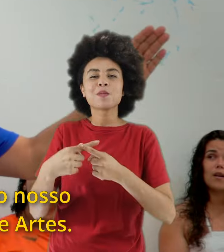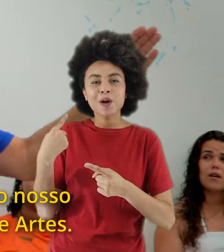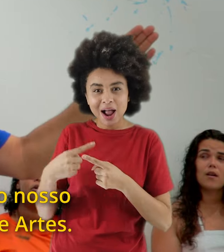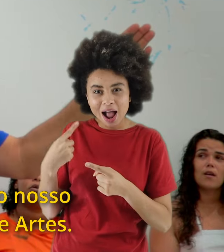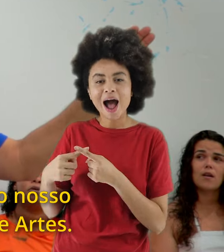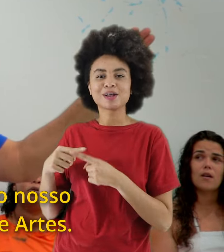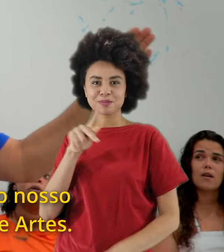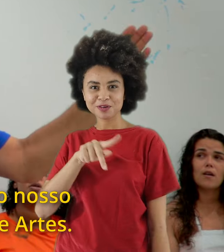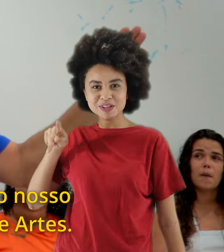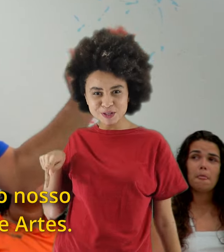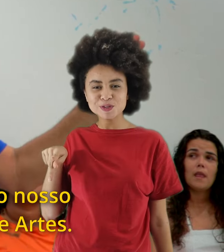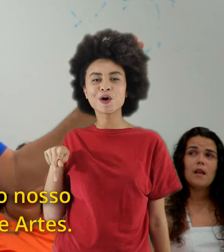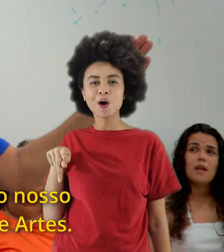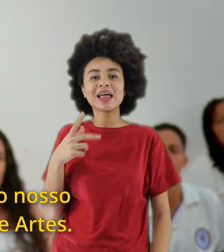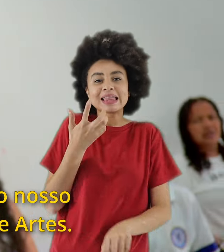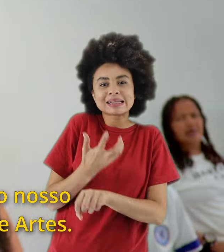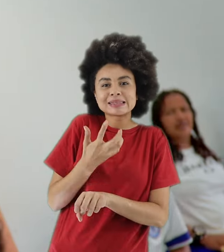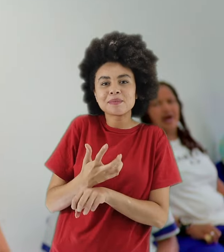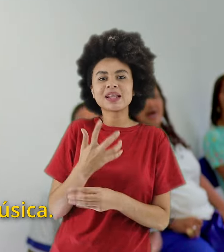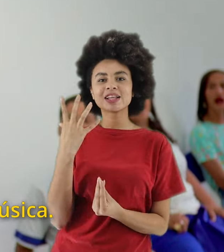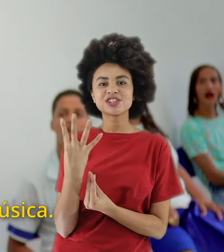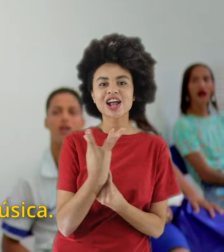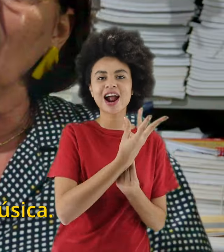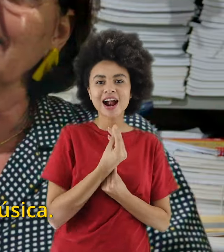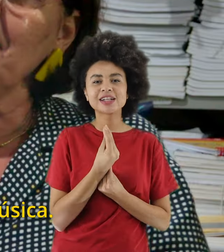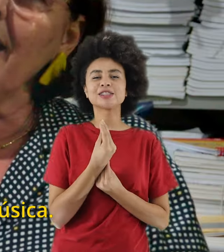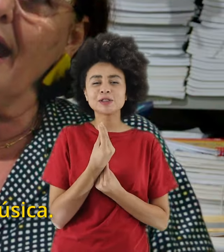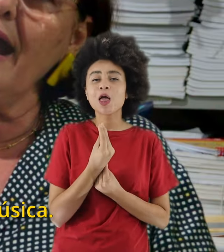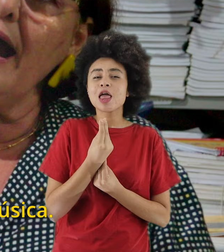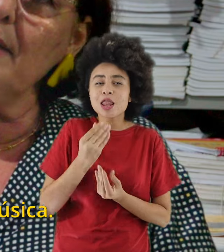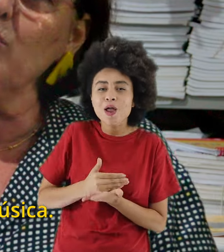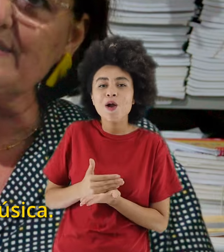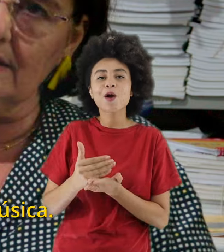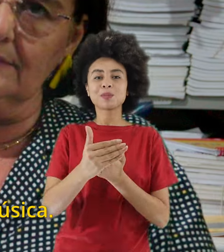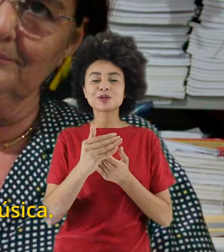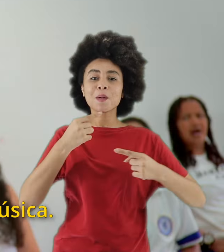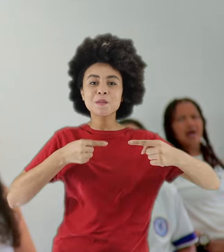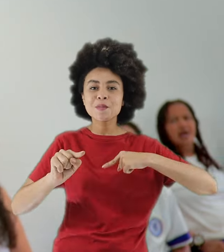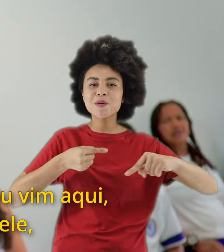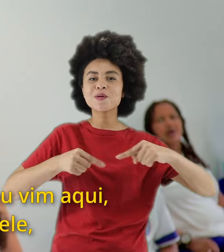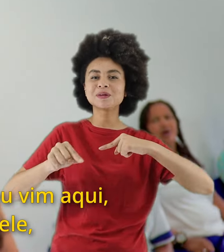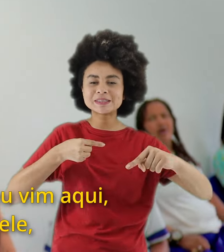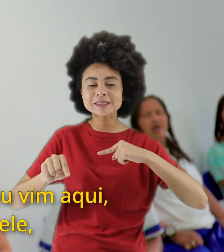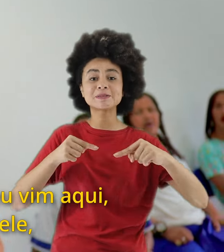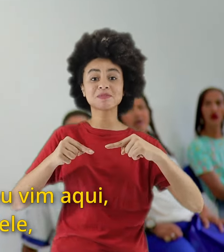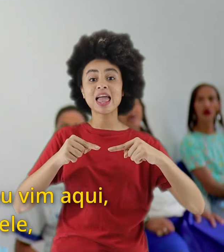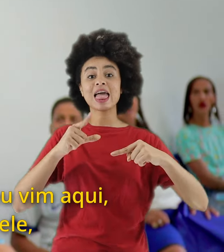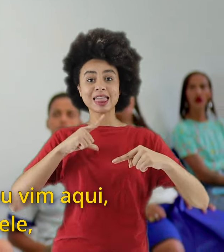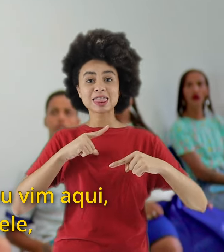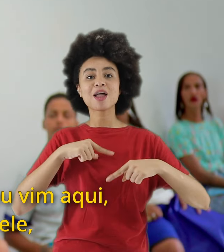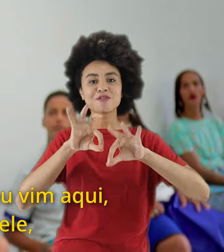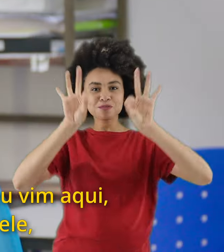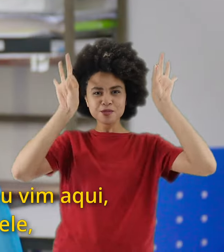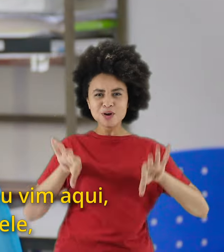nosso professor Josué. Na disciplina de artes, ele começou a trabalhar a música. Teve um projeto aqui,